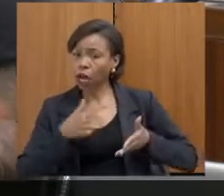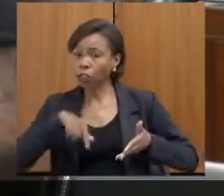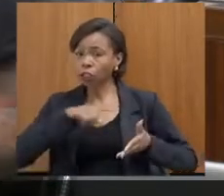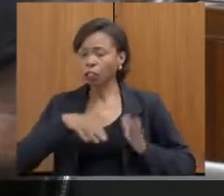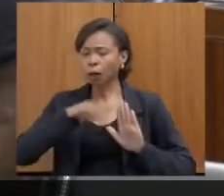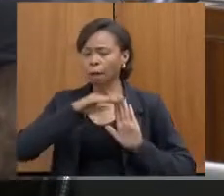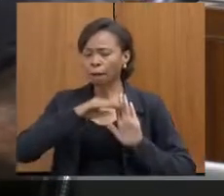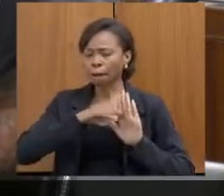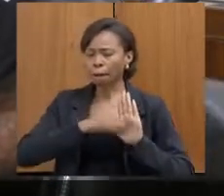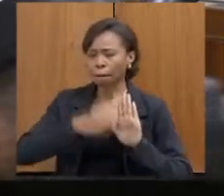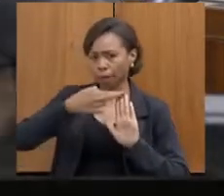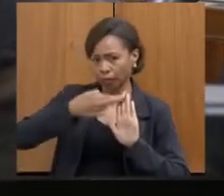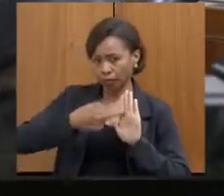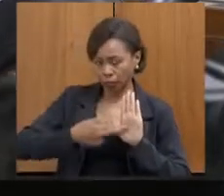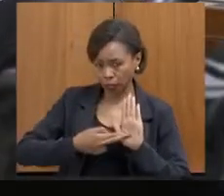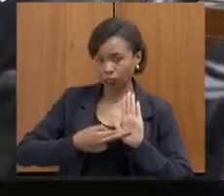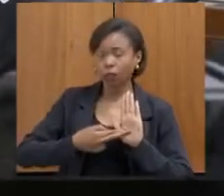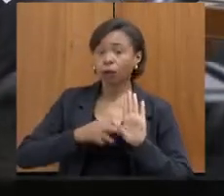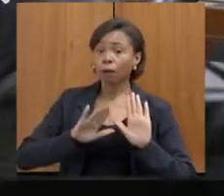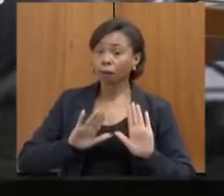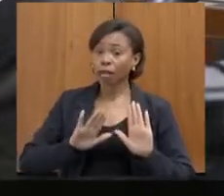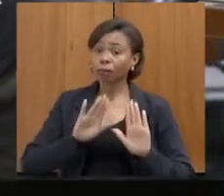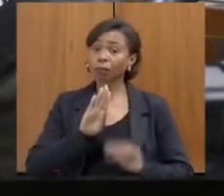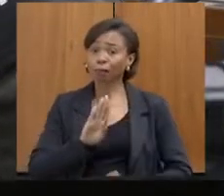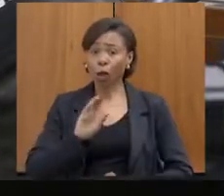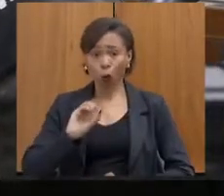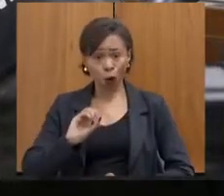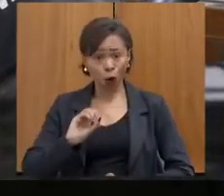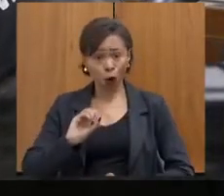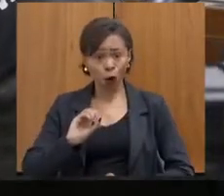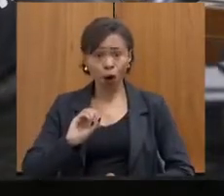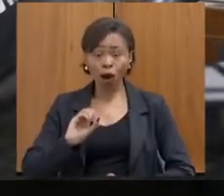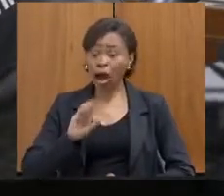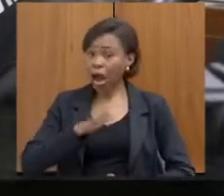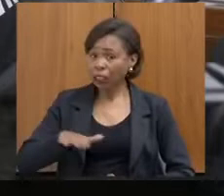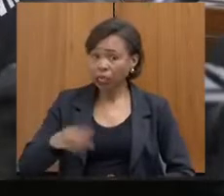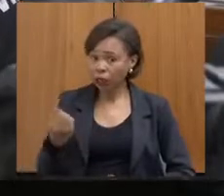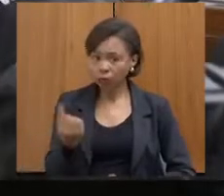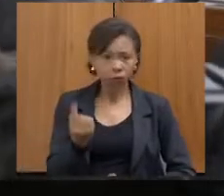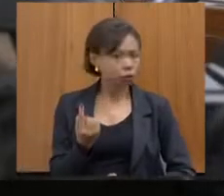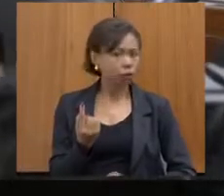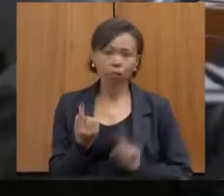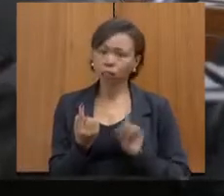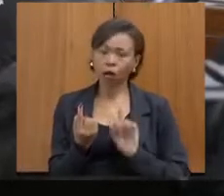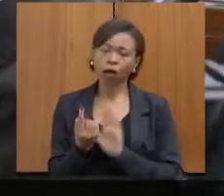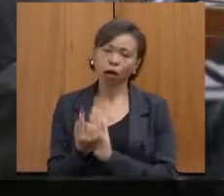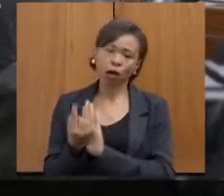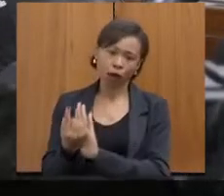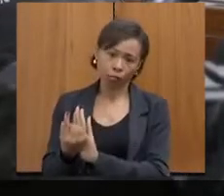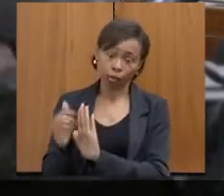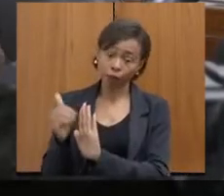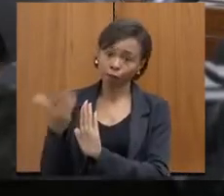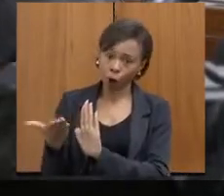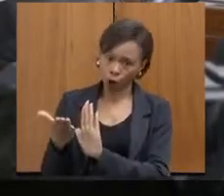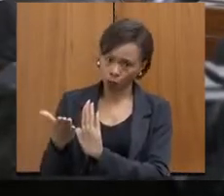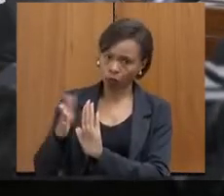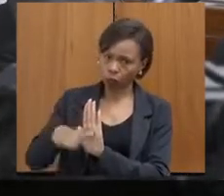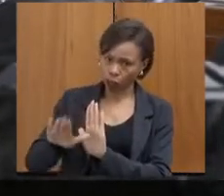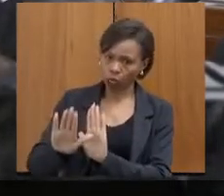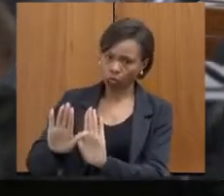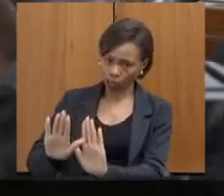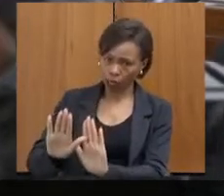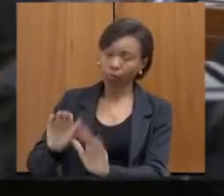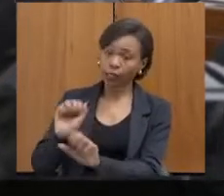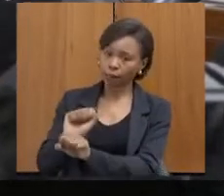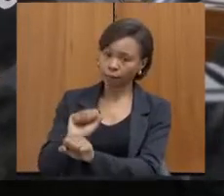Mas, para o atendimento, para a feitura do boletim de ocorrência, a criança não entra. A adolescente não entra. Ela fica lá fora, vai aguardar. Se tiver, junto.